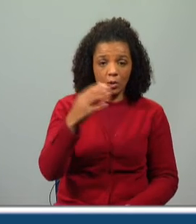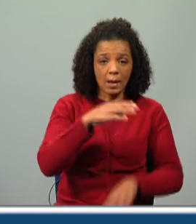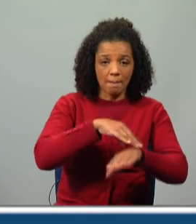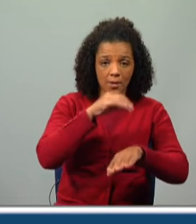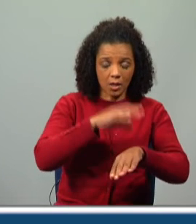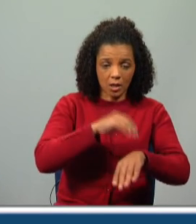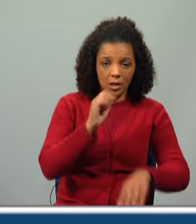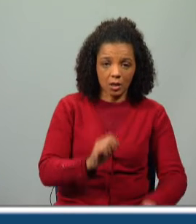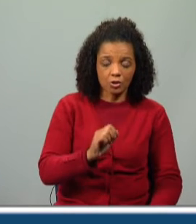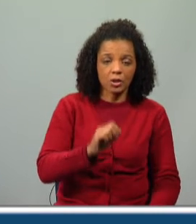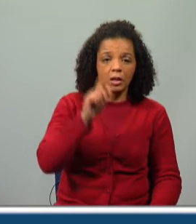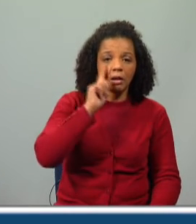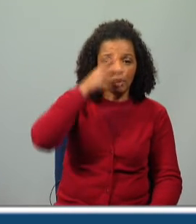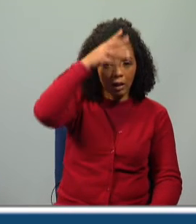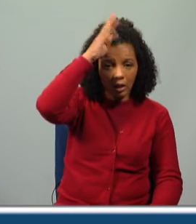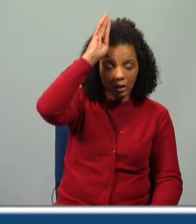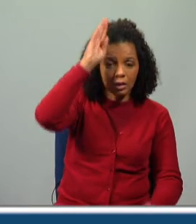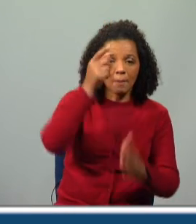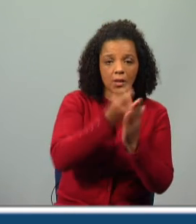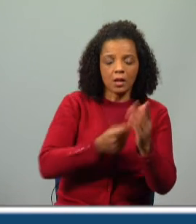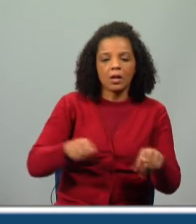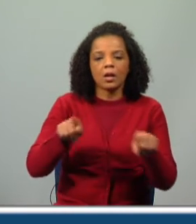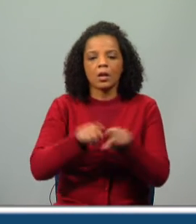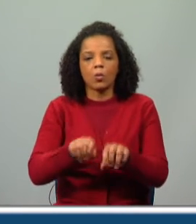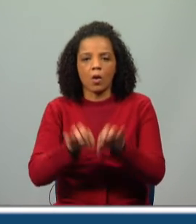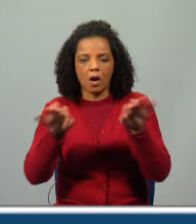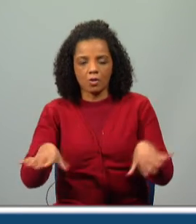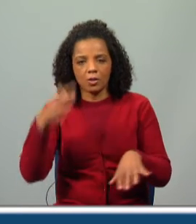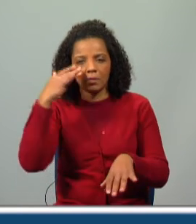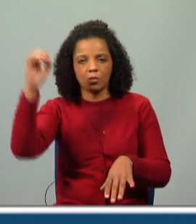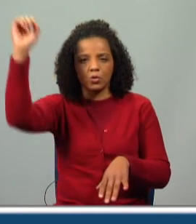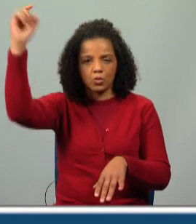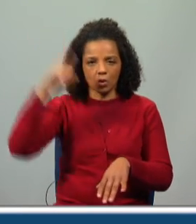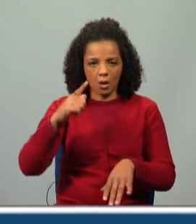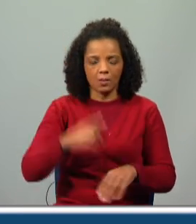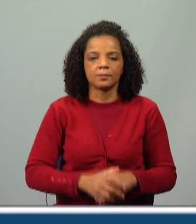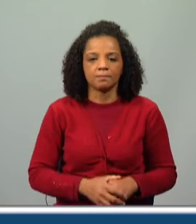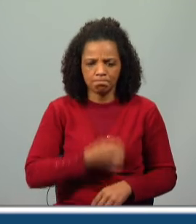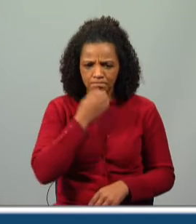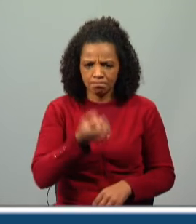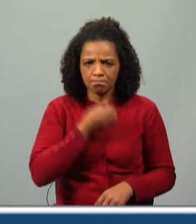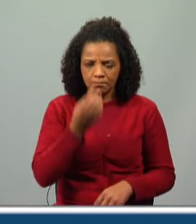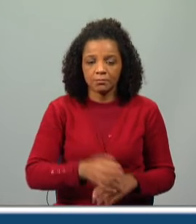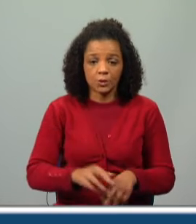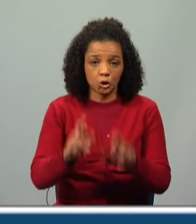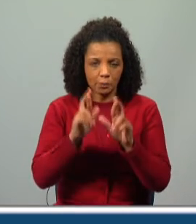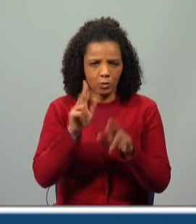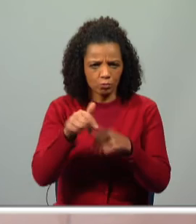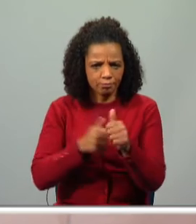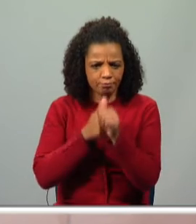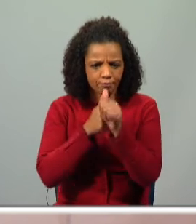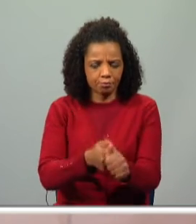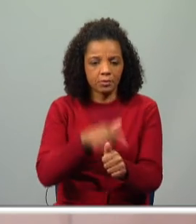penas da galinha pintada, eram iguais ao brilho do sol. Muito bem. Espero que estejas a